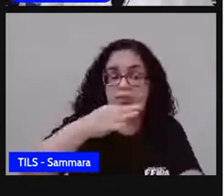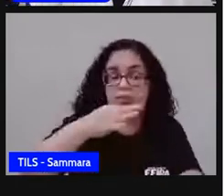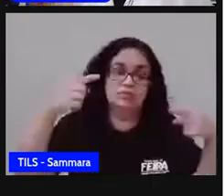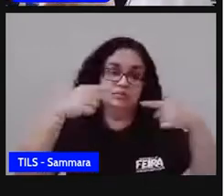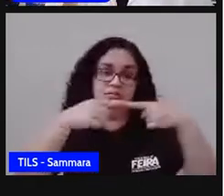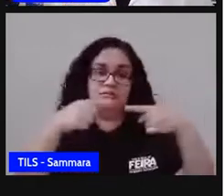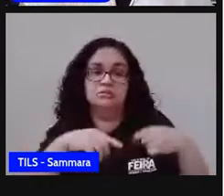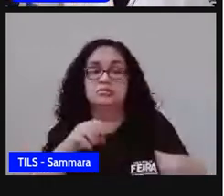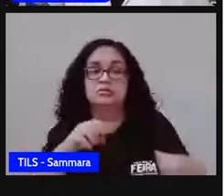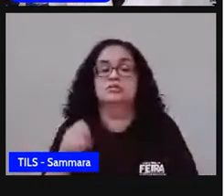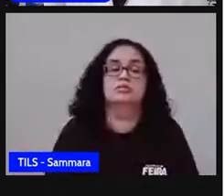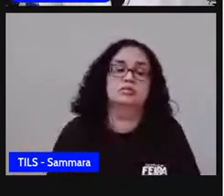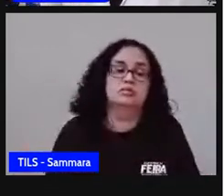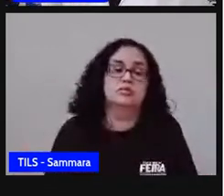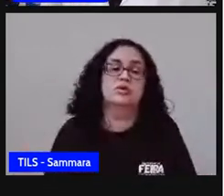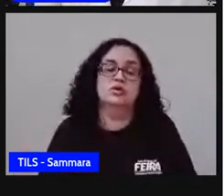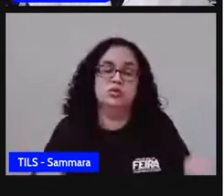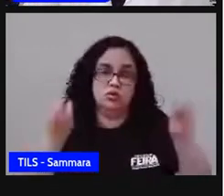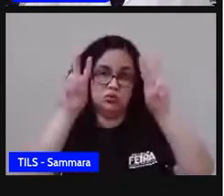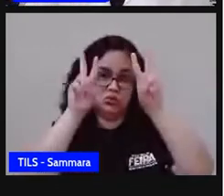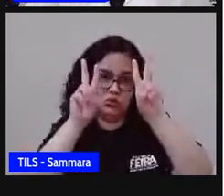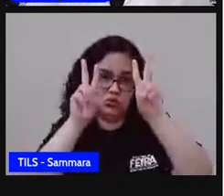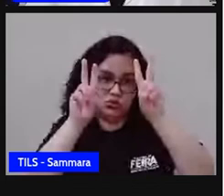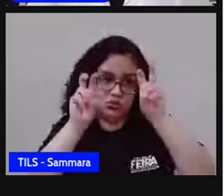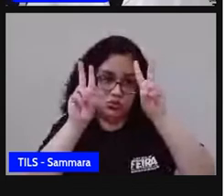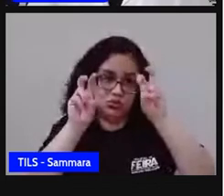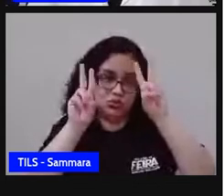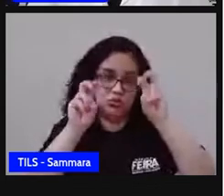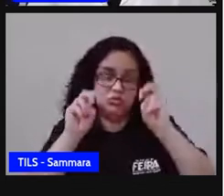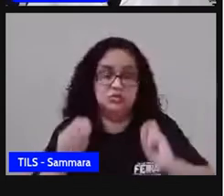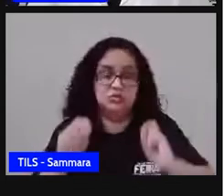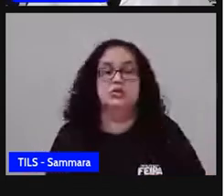cercam. Nesse caso, o conteúdo aqui foi